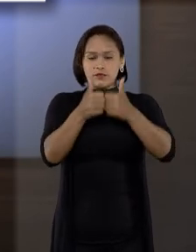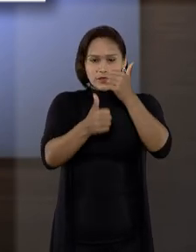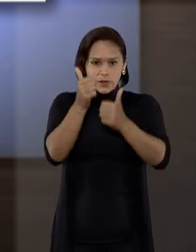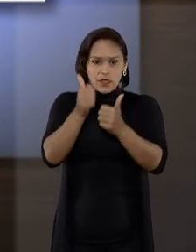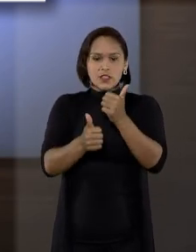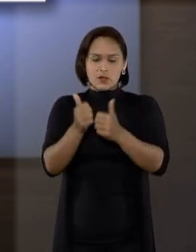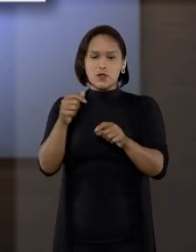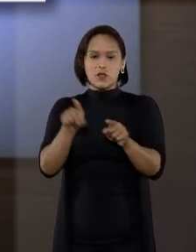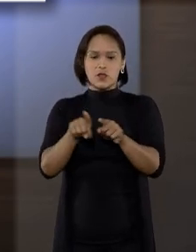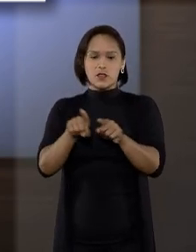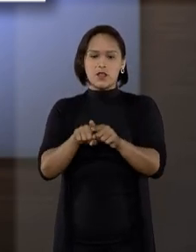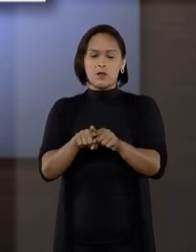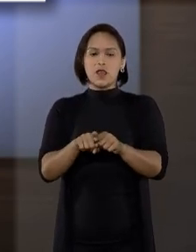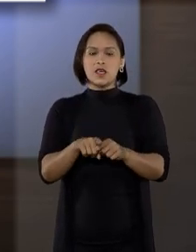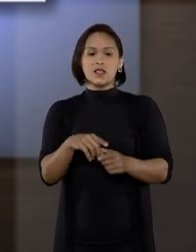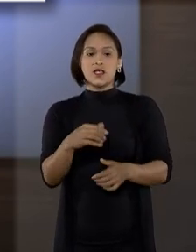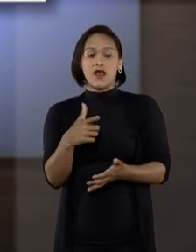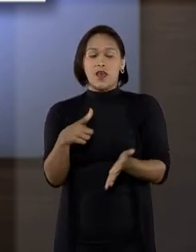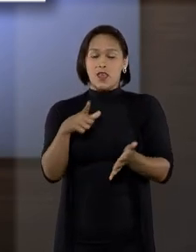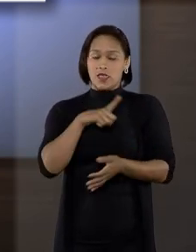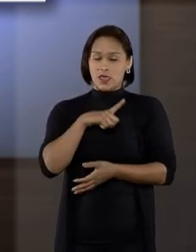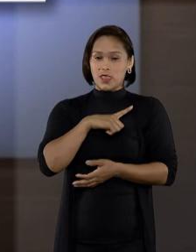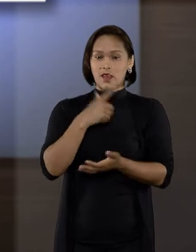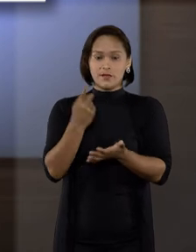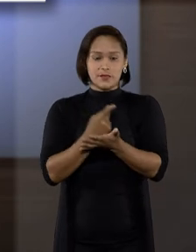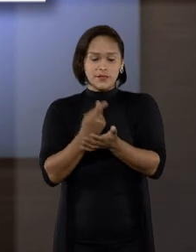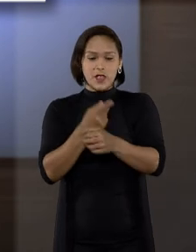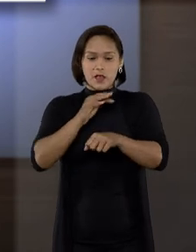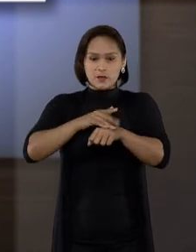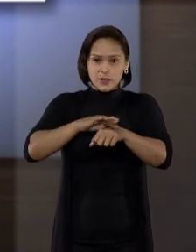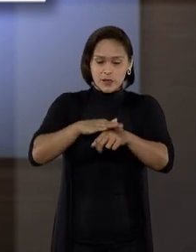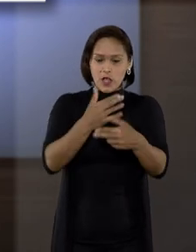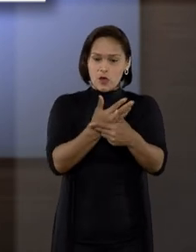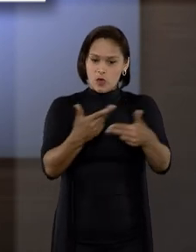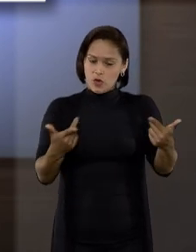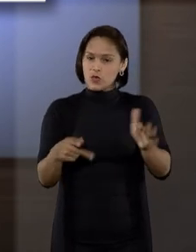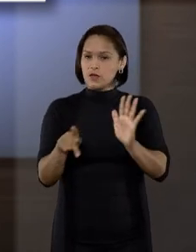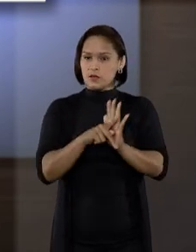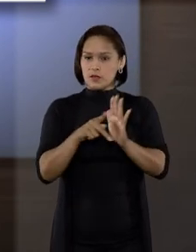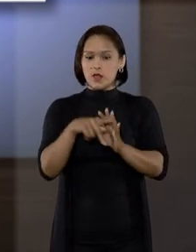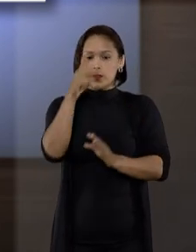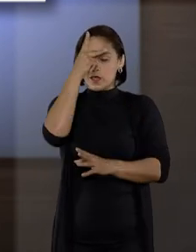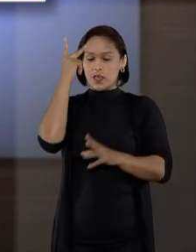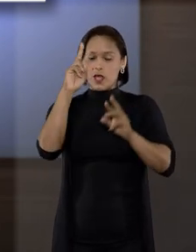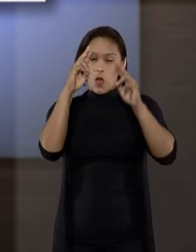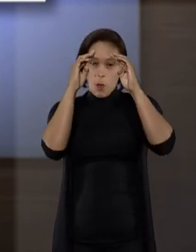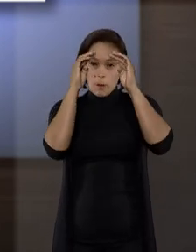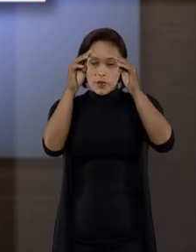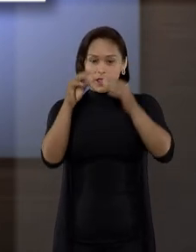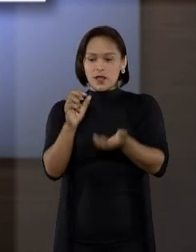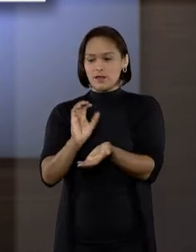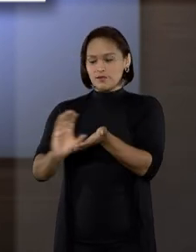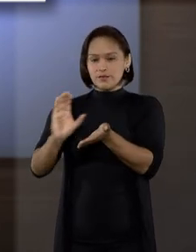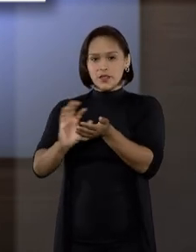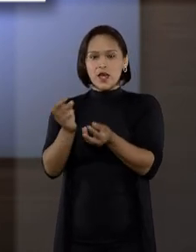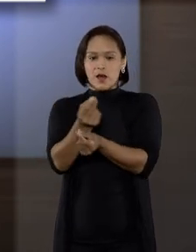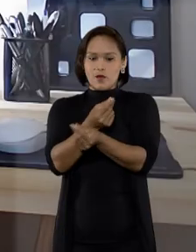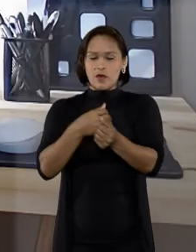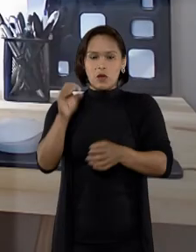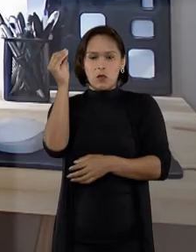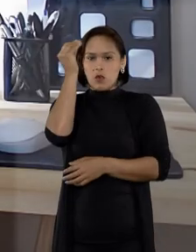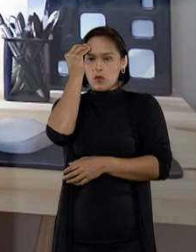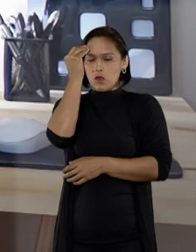de modo que, havendo dama ao passageiro ou à bagagem, a empresa é obrigada a indenizar independentemente de culpa.